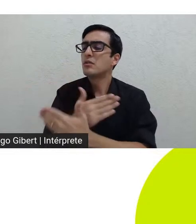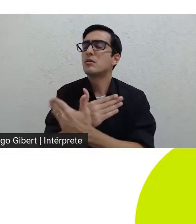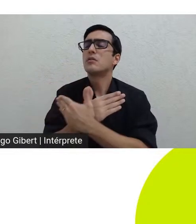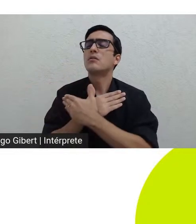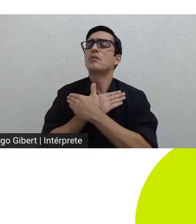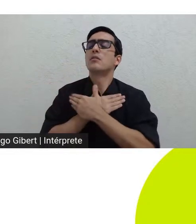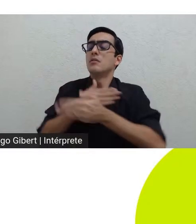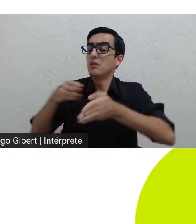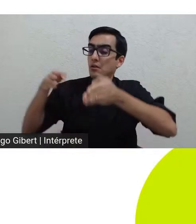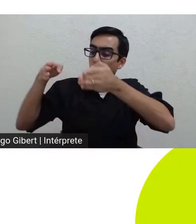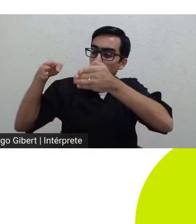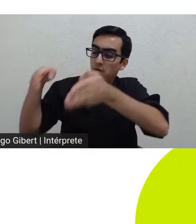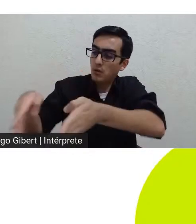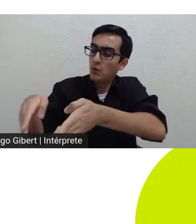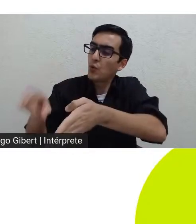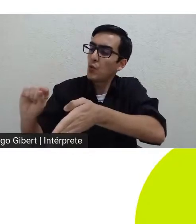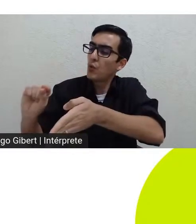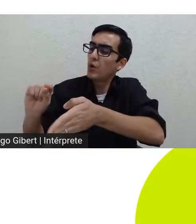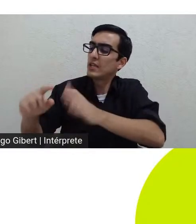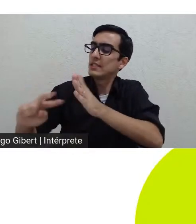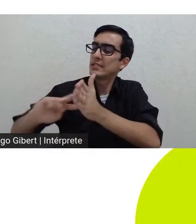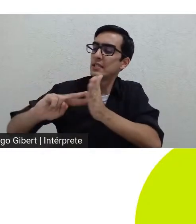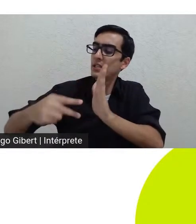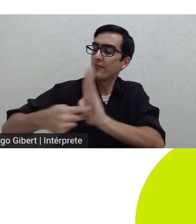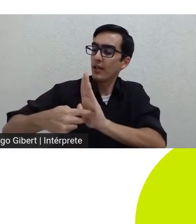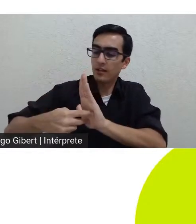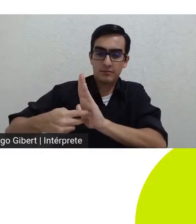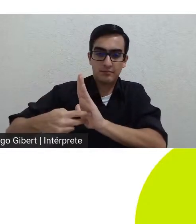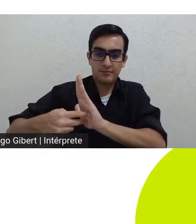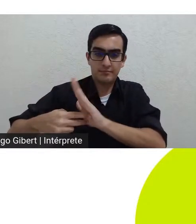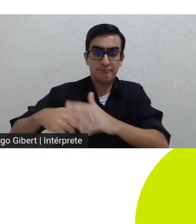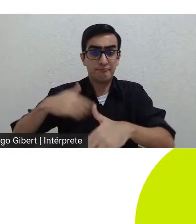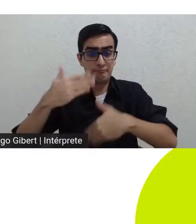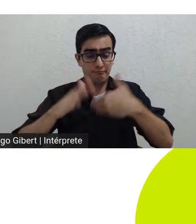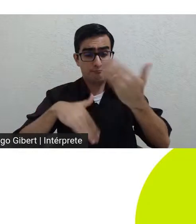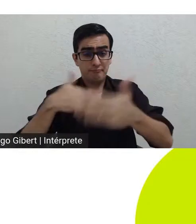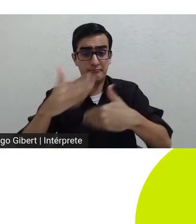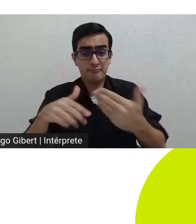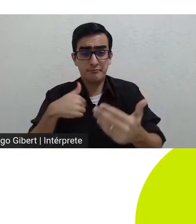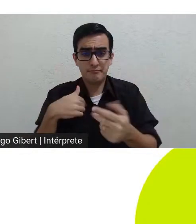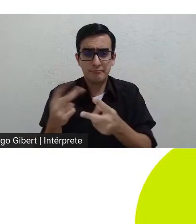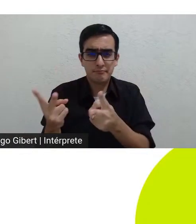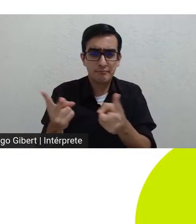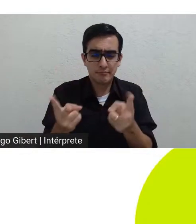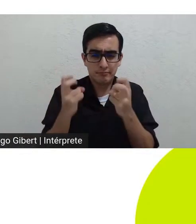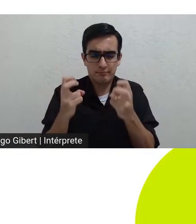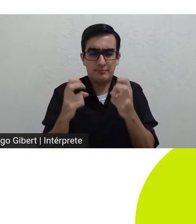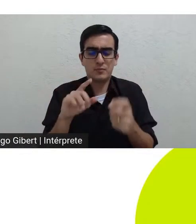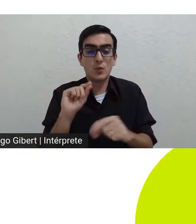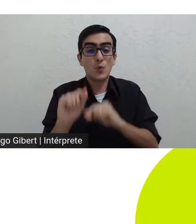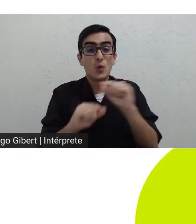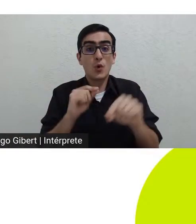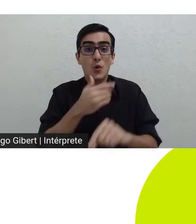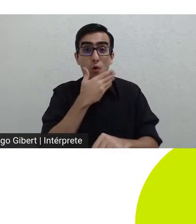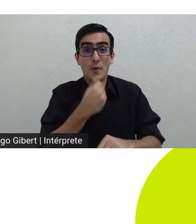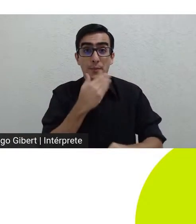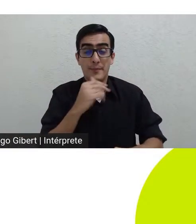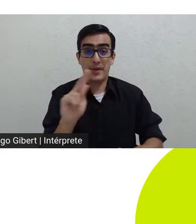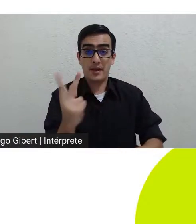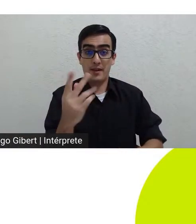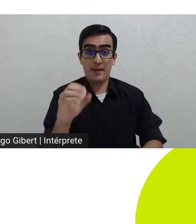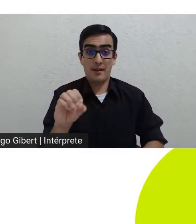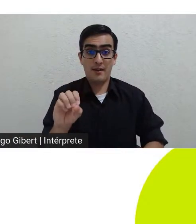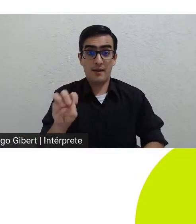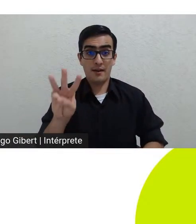subjetivação depois conjeturei que a fissura de Ratner para adquirir a